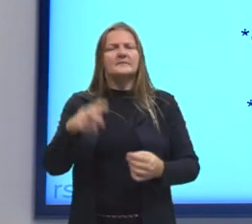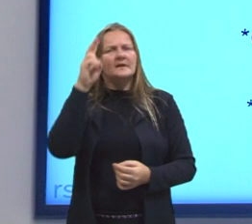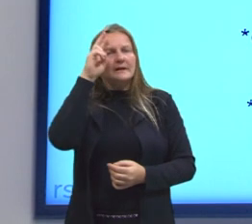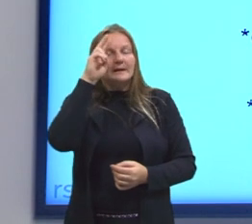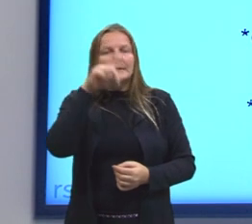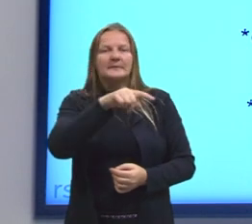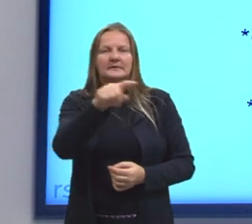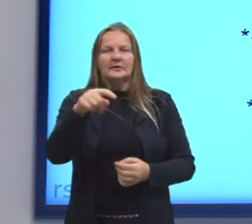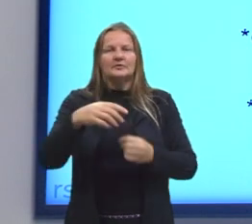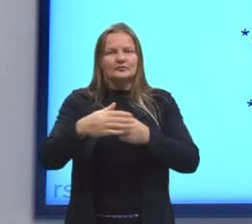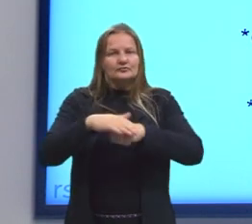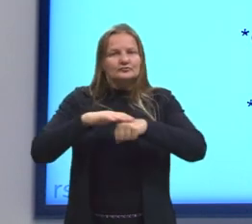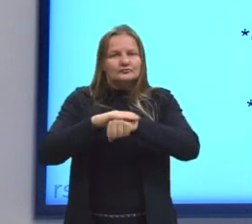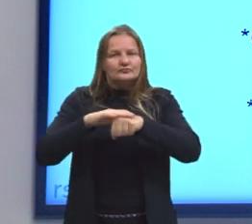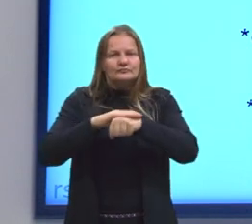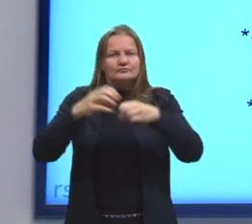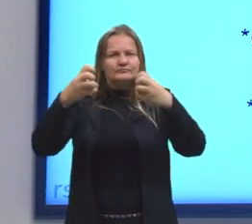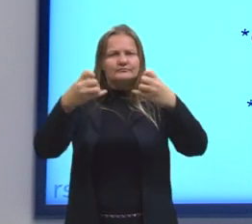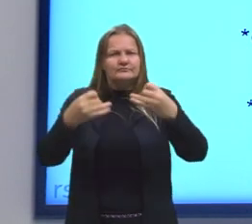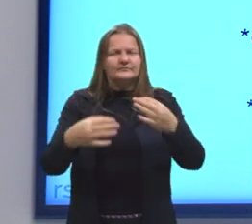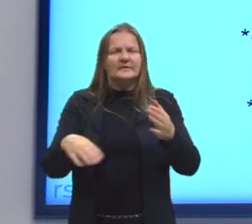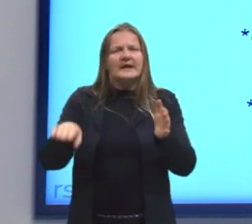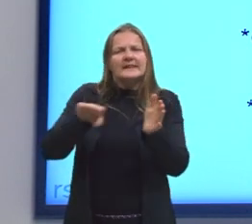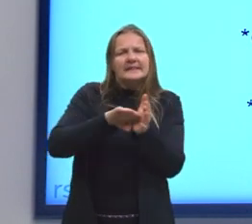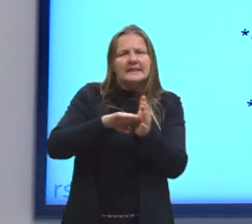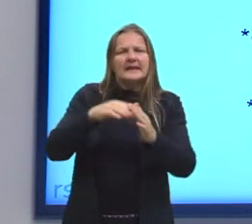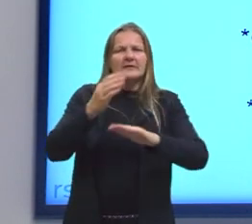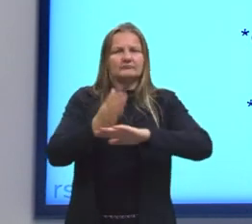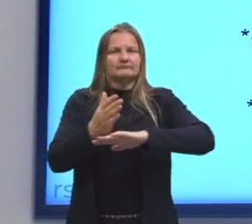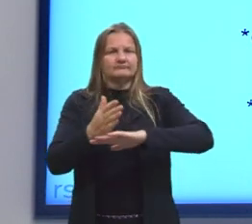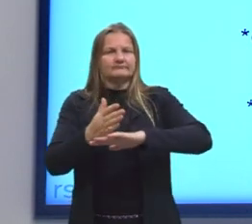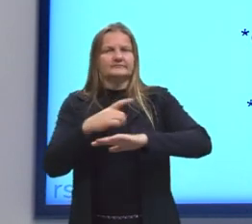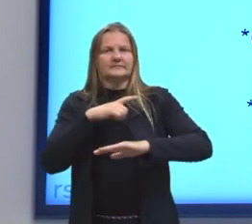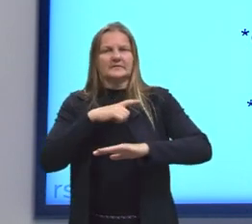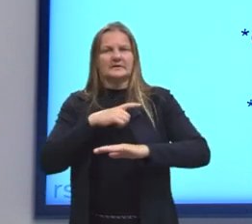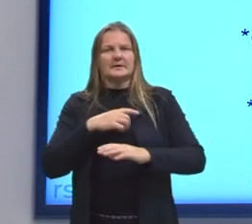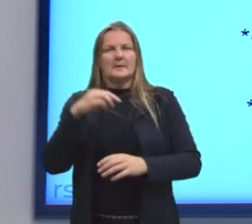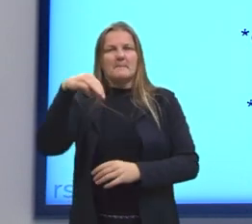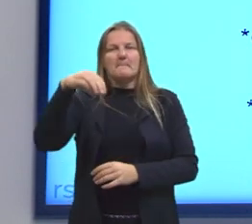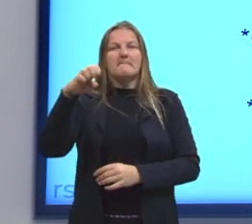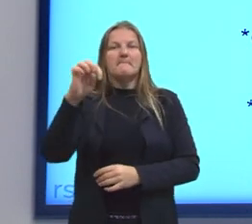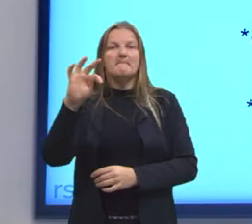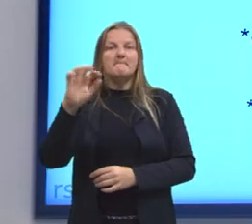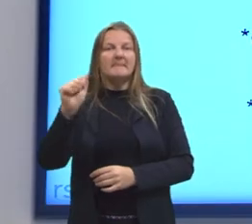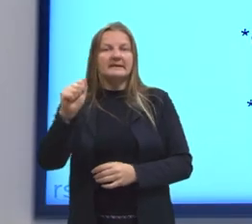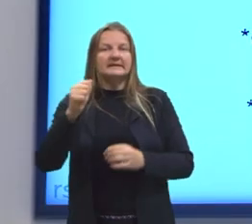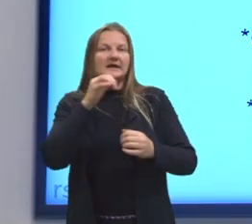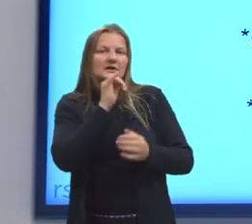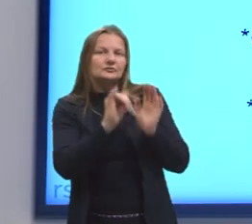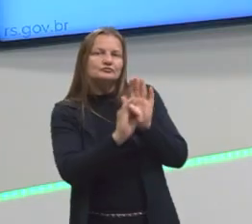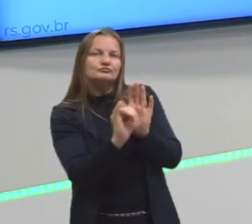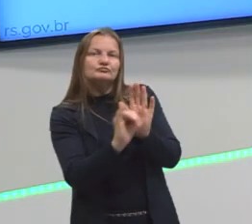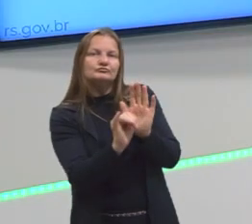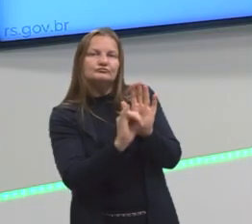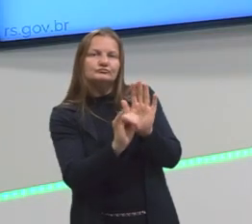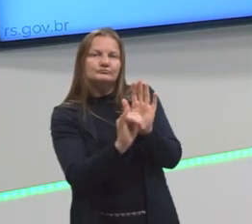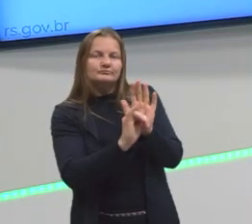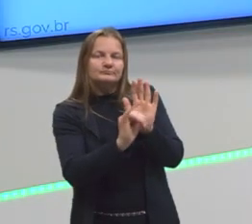nós já comentamos isso, até a Idade Moderna, existiam essas metanarrativas, existiam